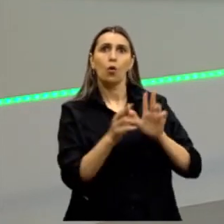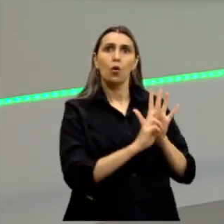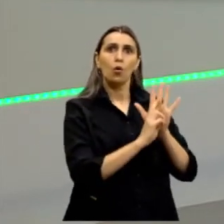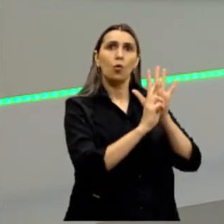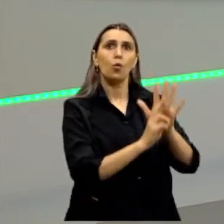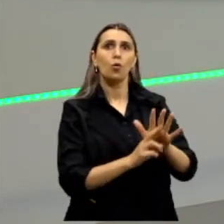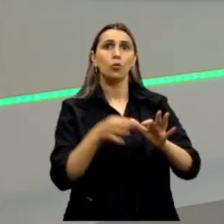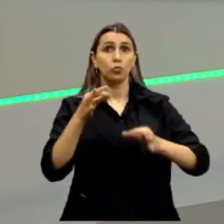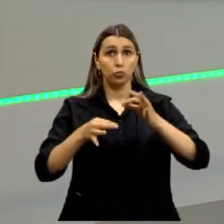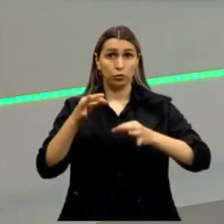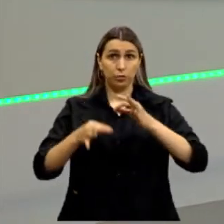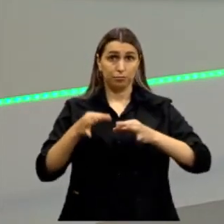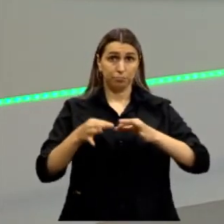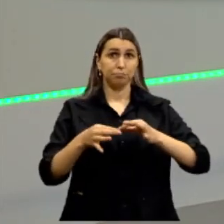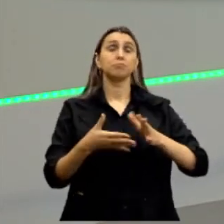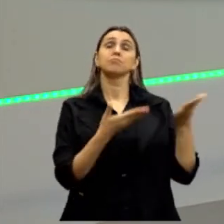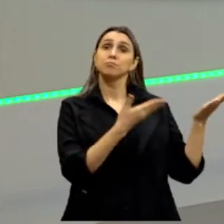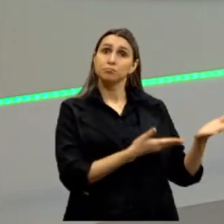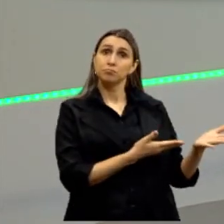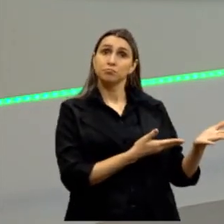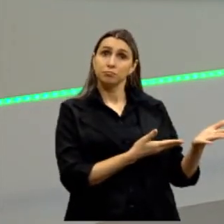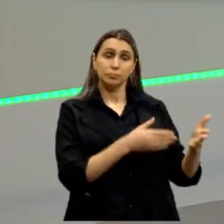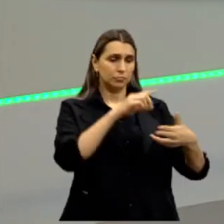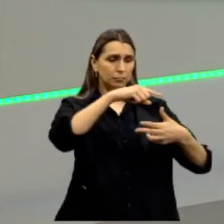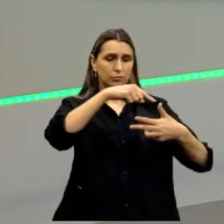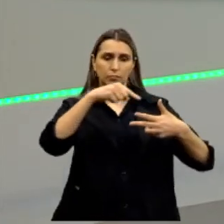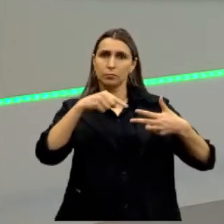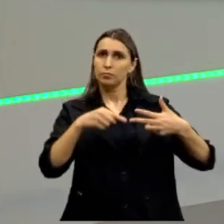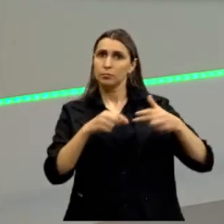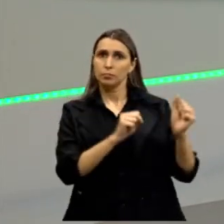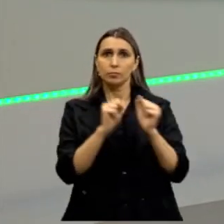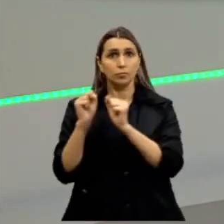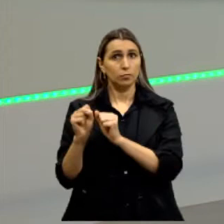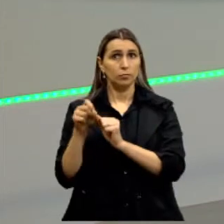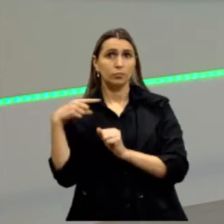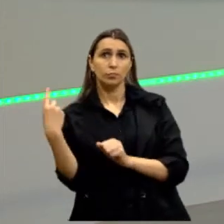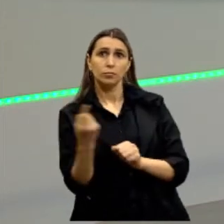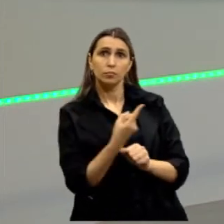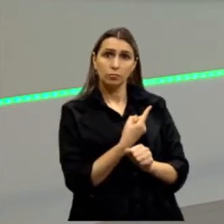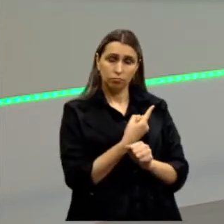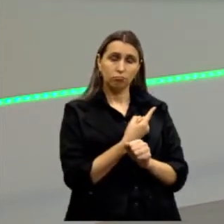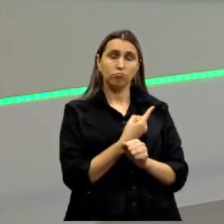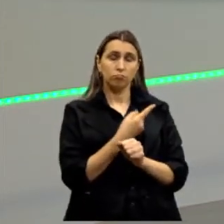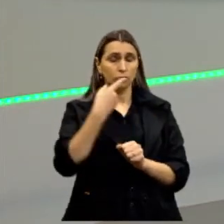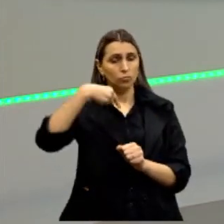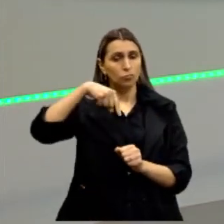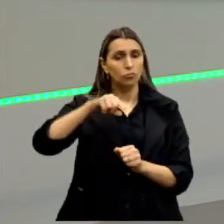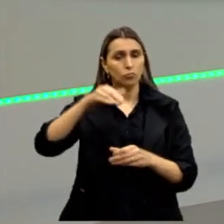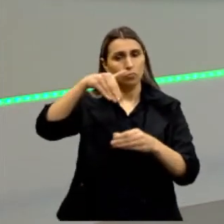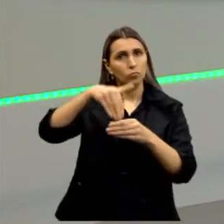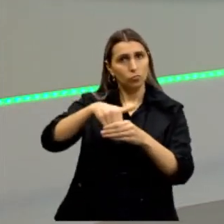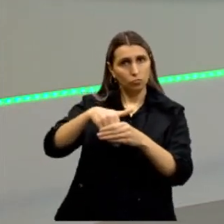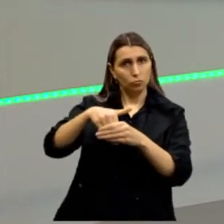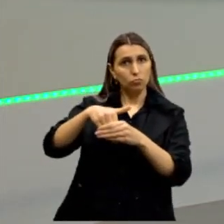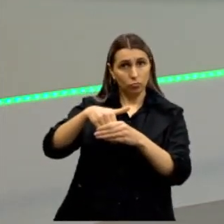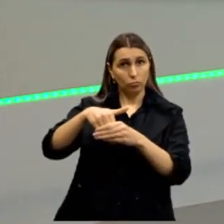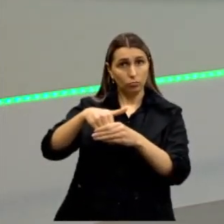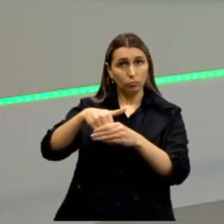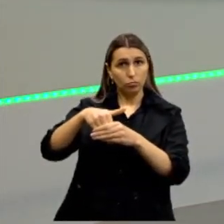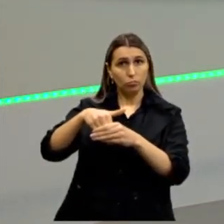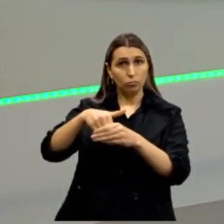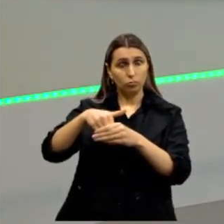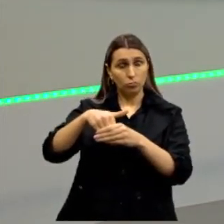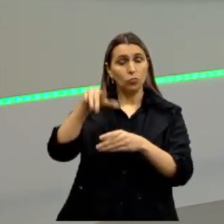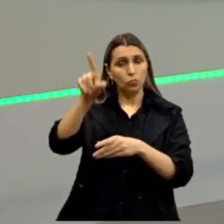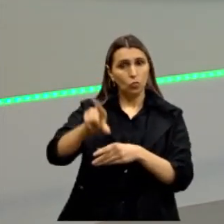judiciário. Então, essas são as três esferas que nós temos. Nós, vamos no dia das eleições, dia tal, nós